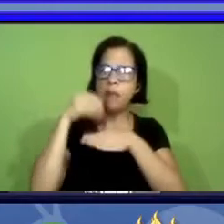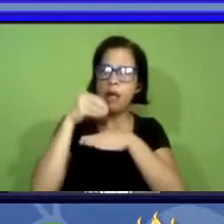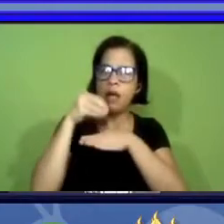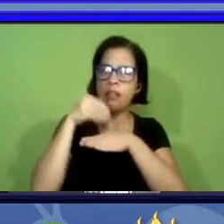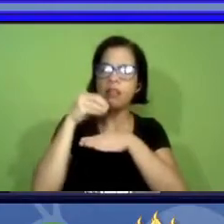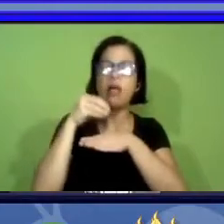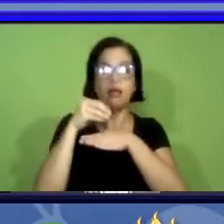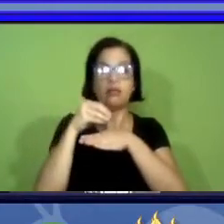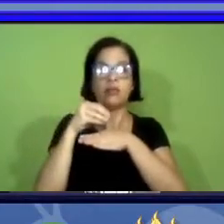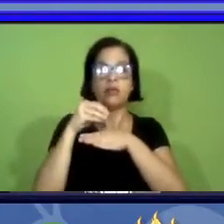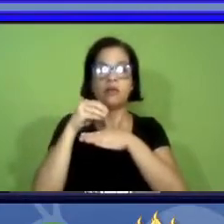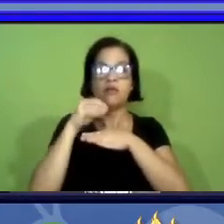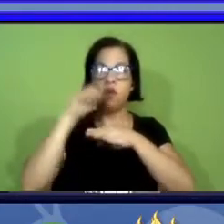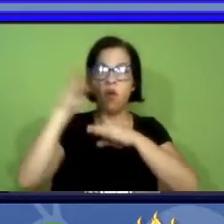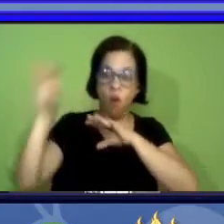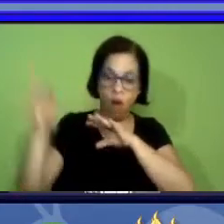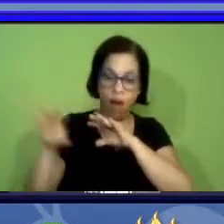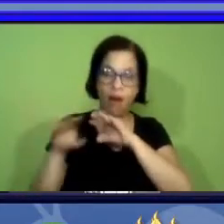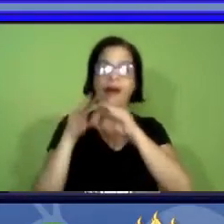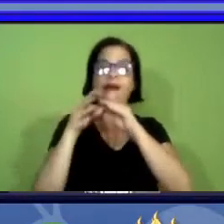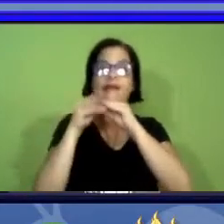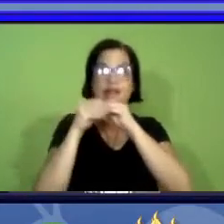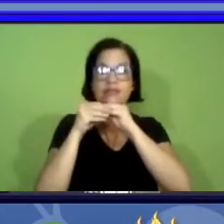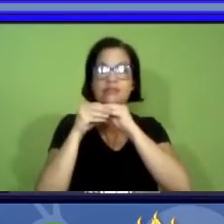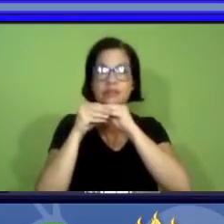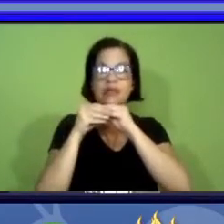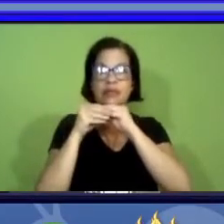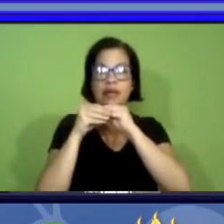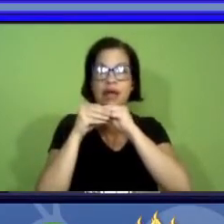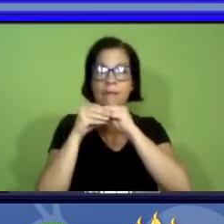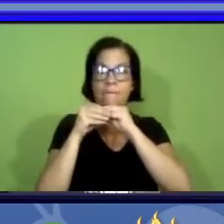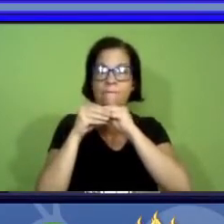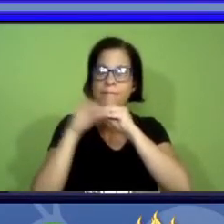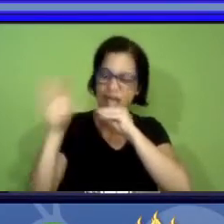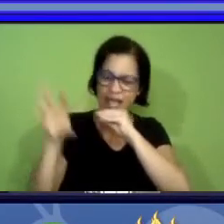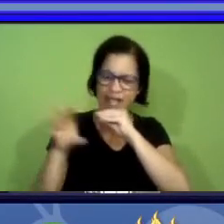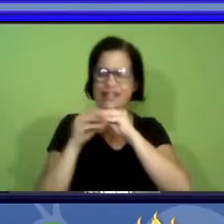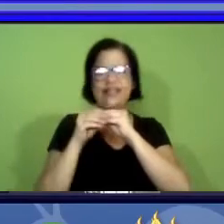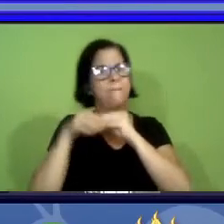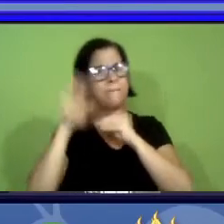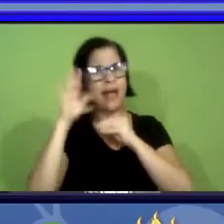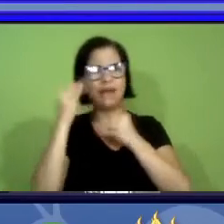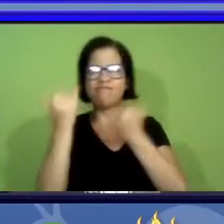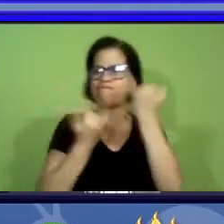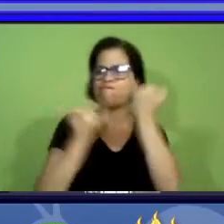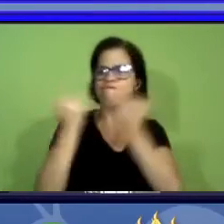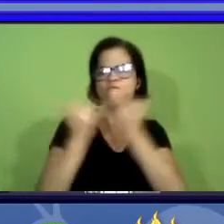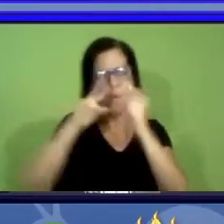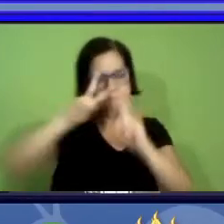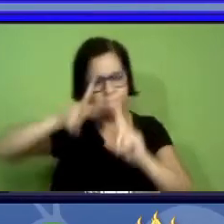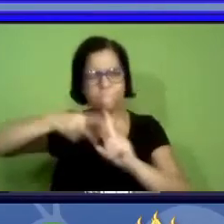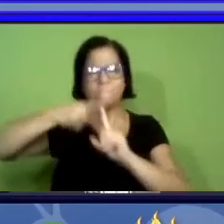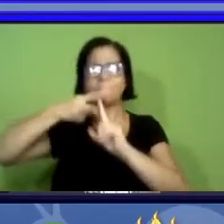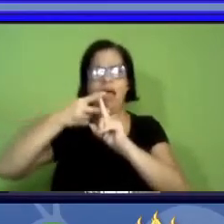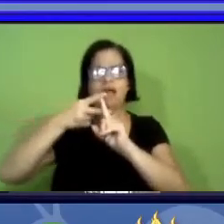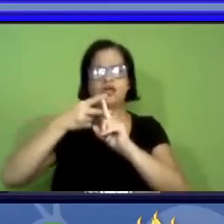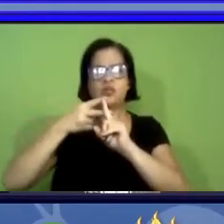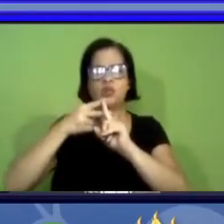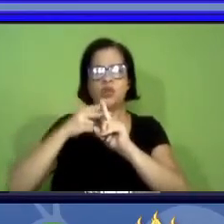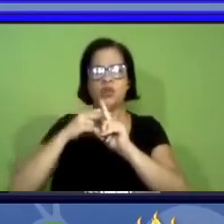acrescentaram a enriqueceram as informações sobre as espécies